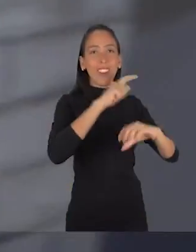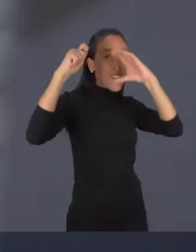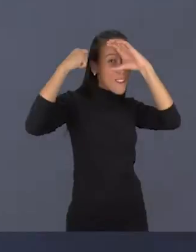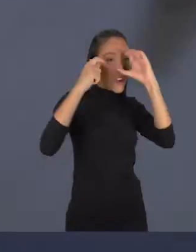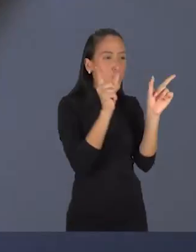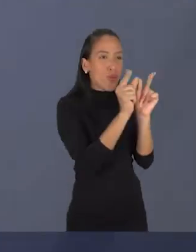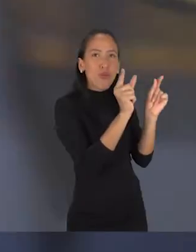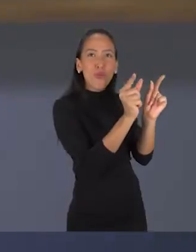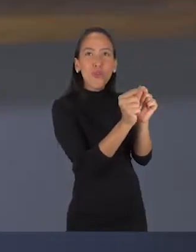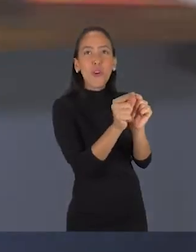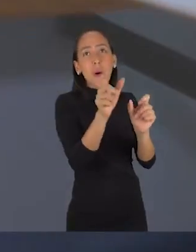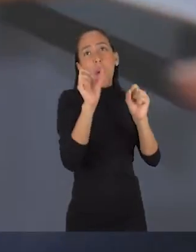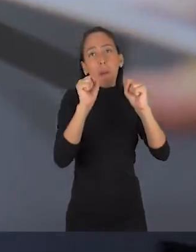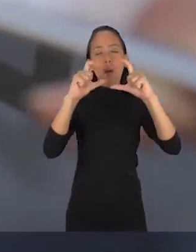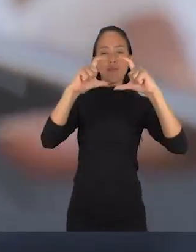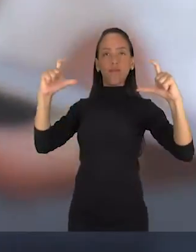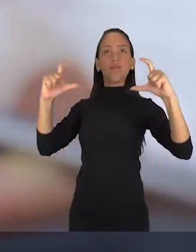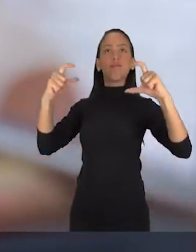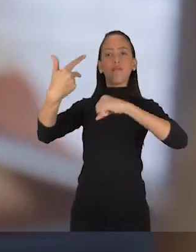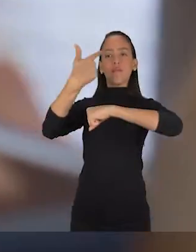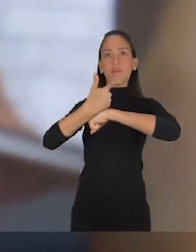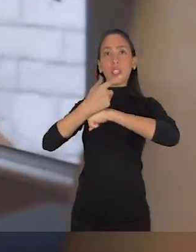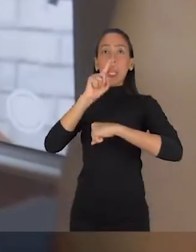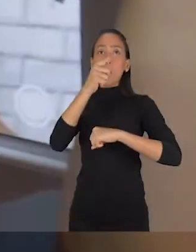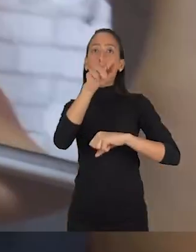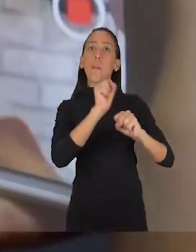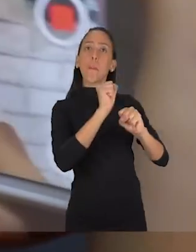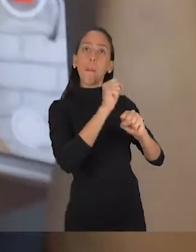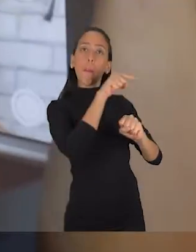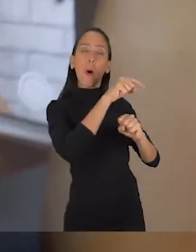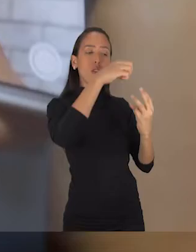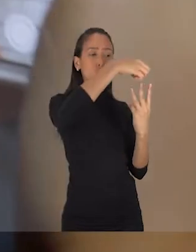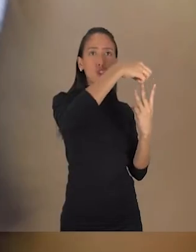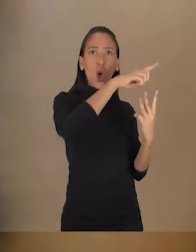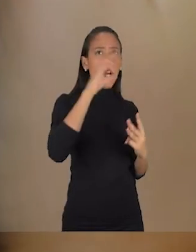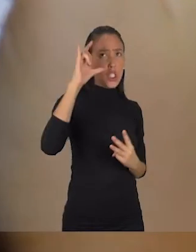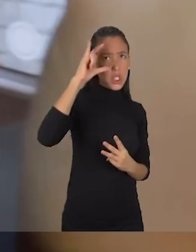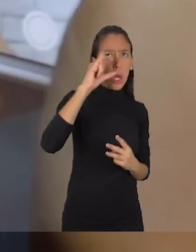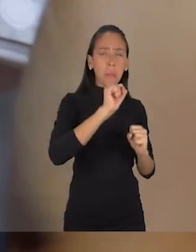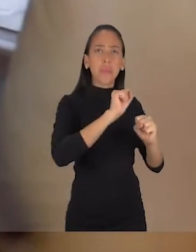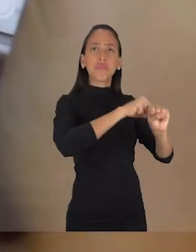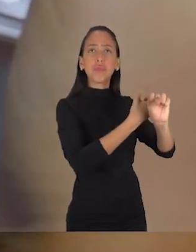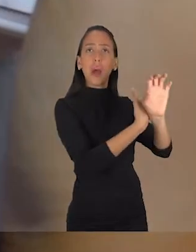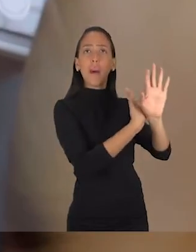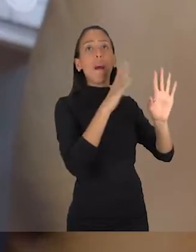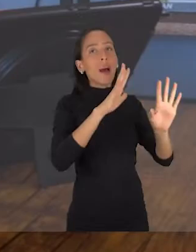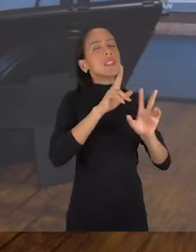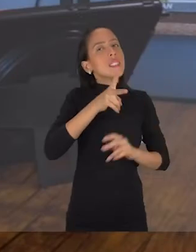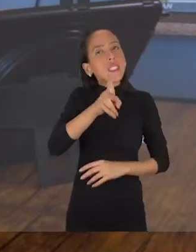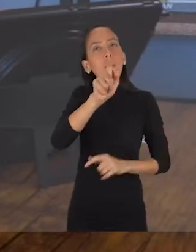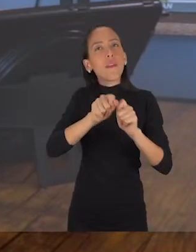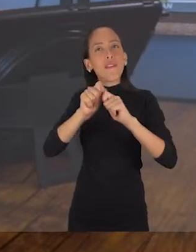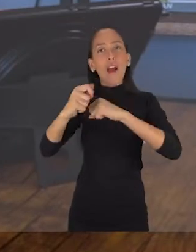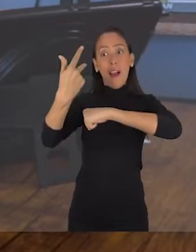na horizontal e depois você faz um vídeo chamada na vertical só para os stories. Normalmente você vai sempre gravar na horizontal.